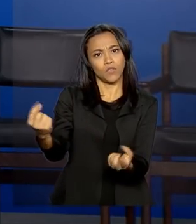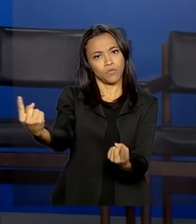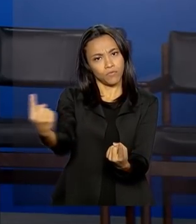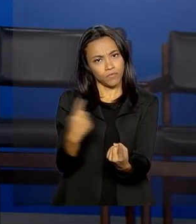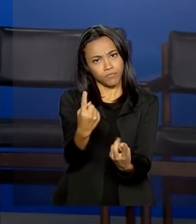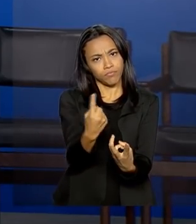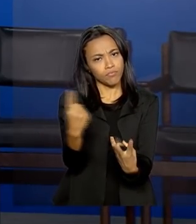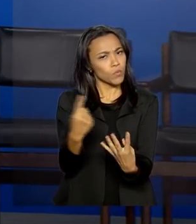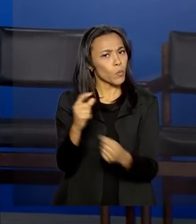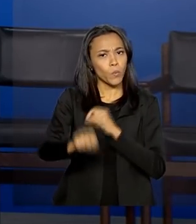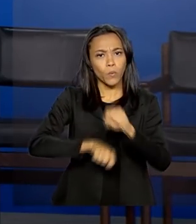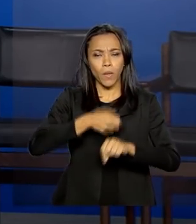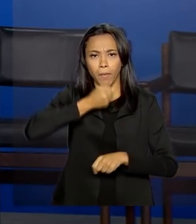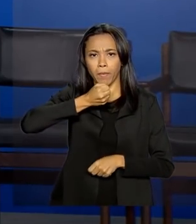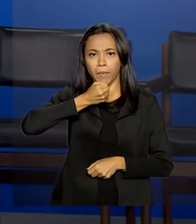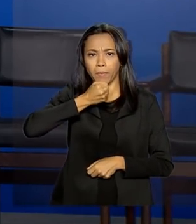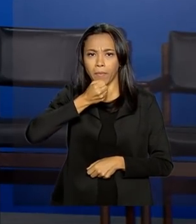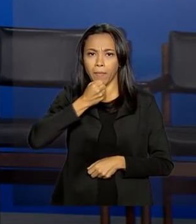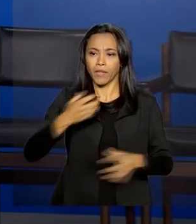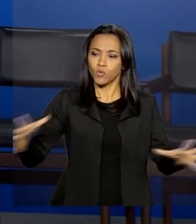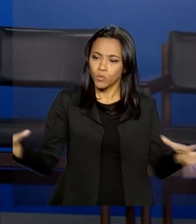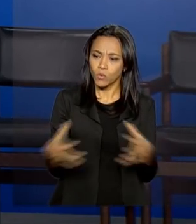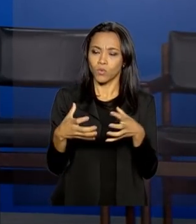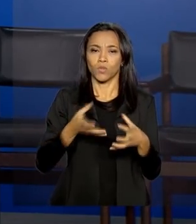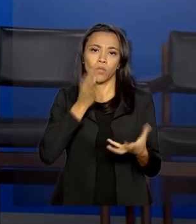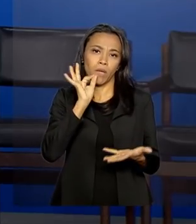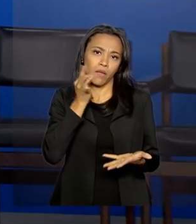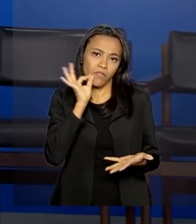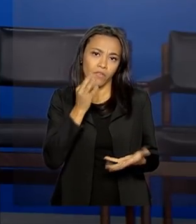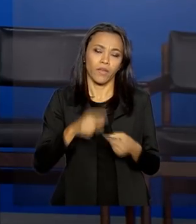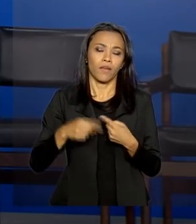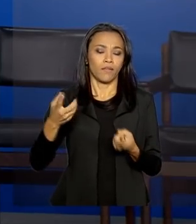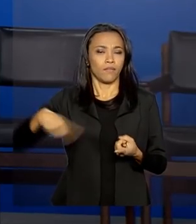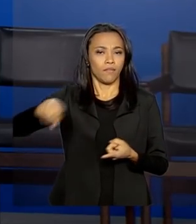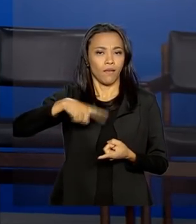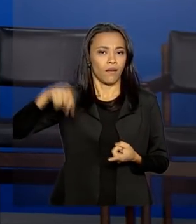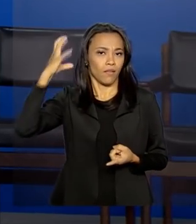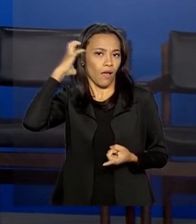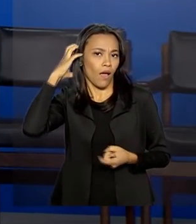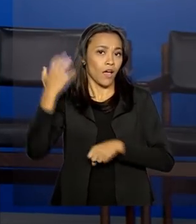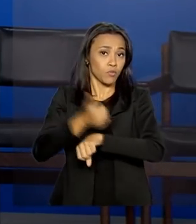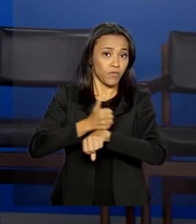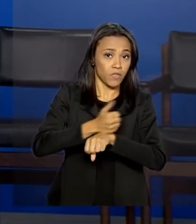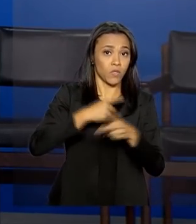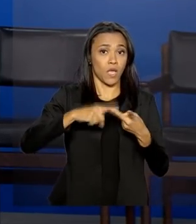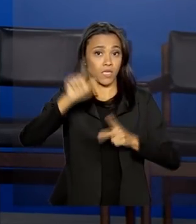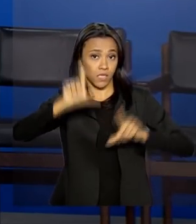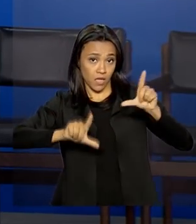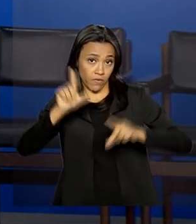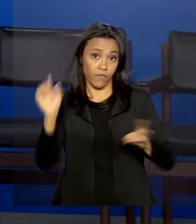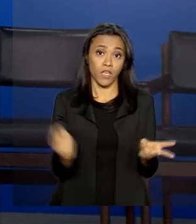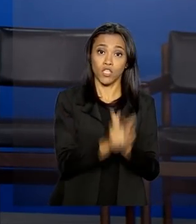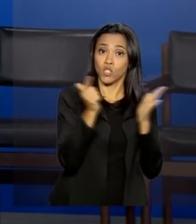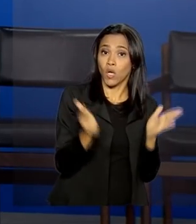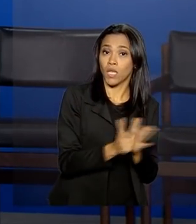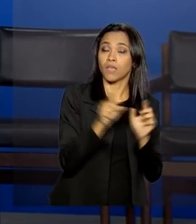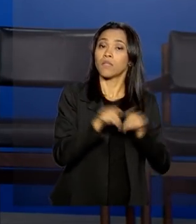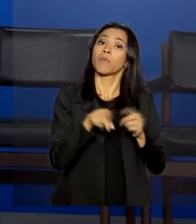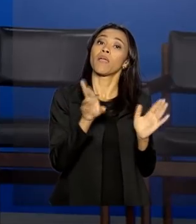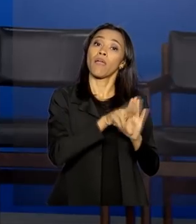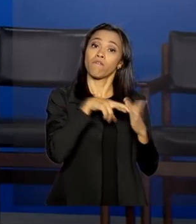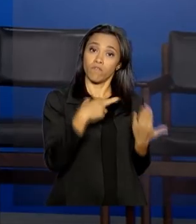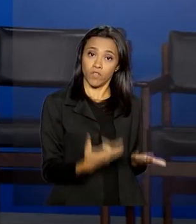Palácio do Planalto para um café da manhã. Participaram profissionais de rádio, da TV, de jornais impressos e de revistas.